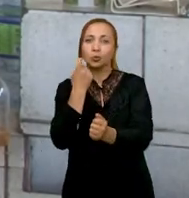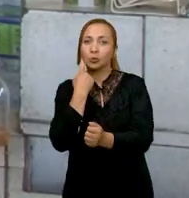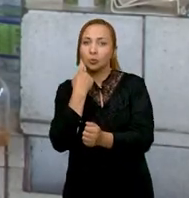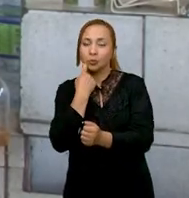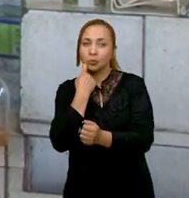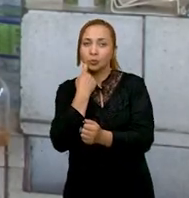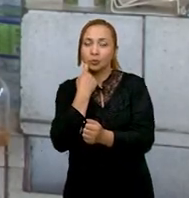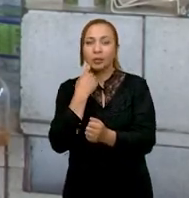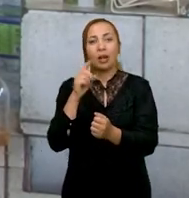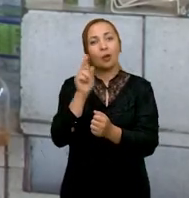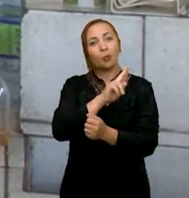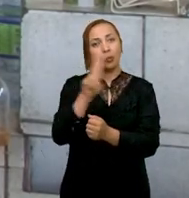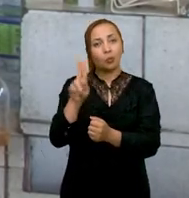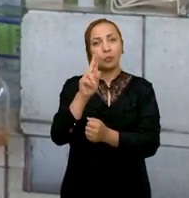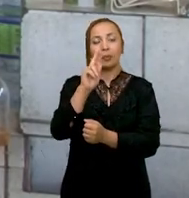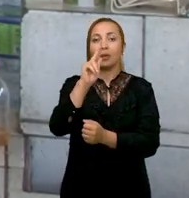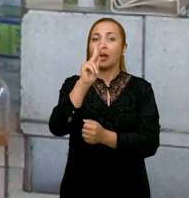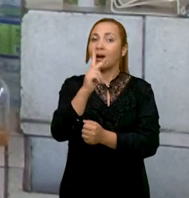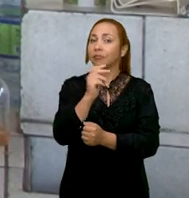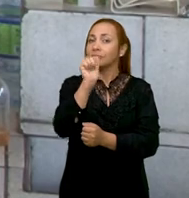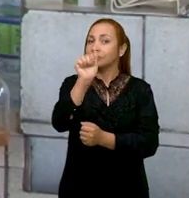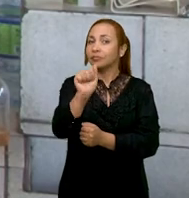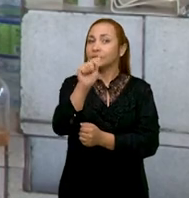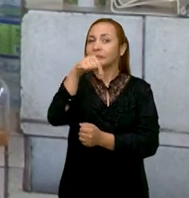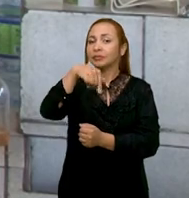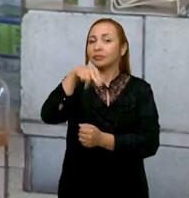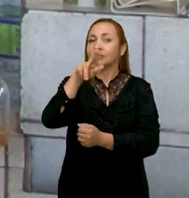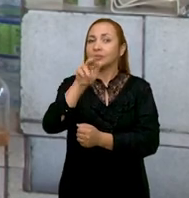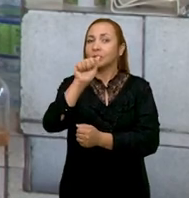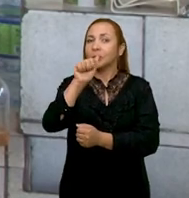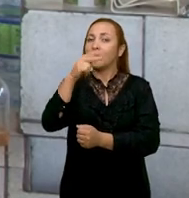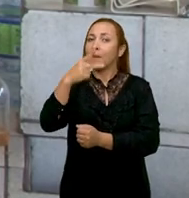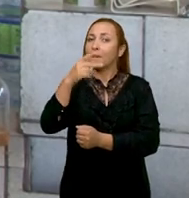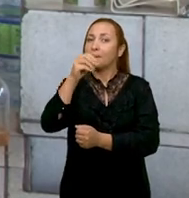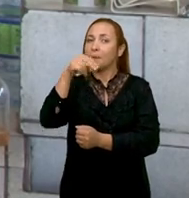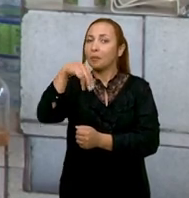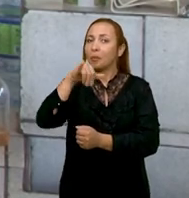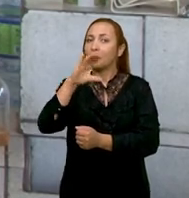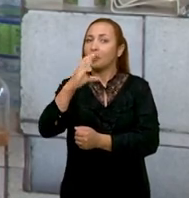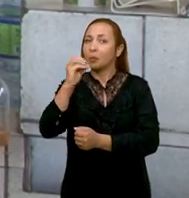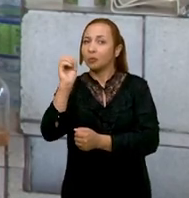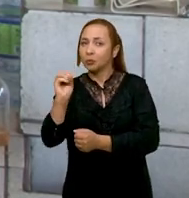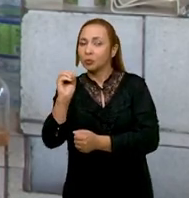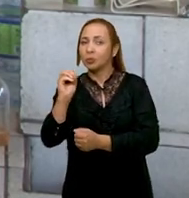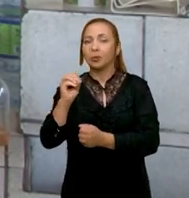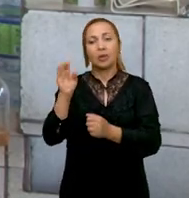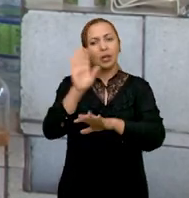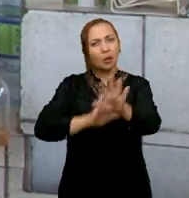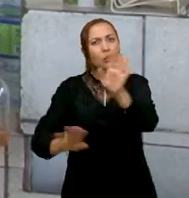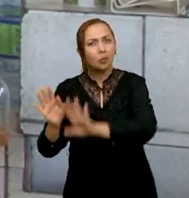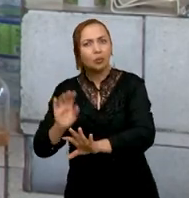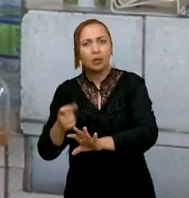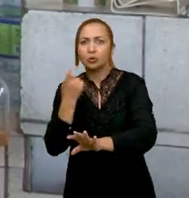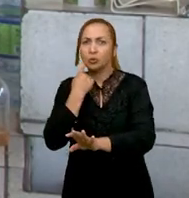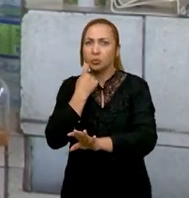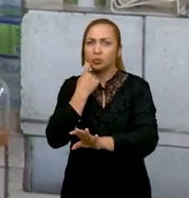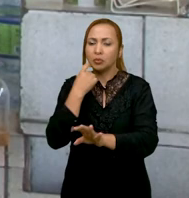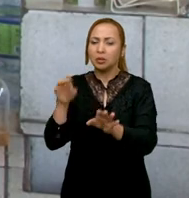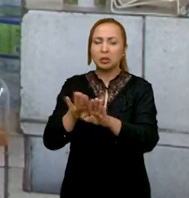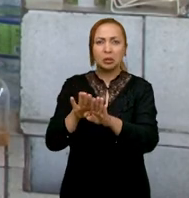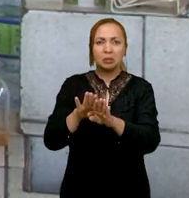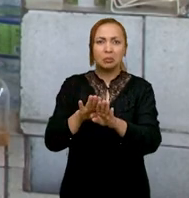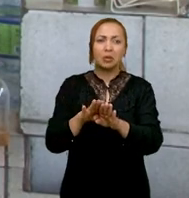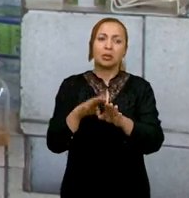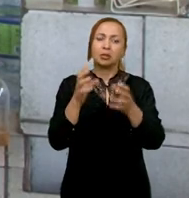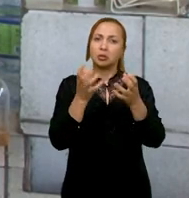aquicultura, que é a criação de organismos aquáticos, com a hidroponia, que é o cultivo de vegetais sem solo.